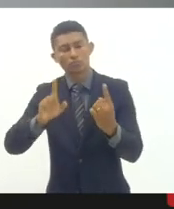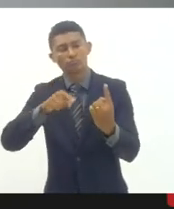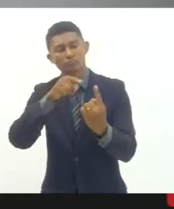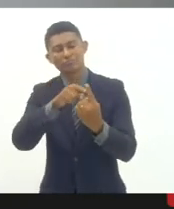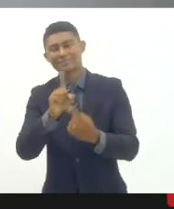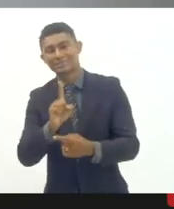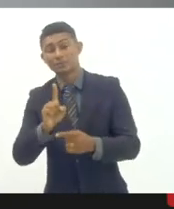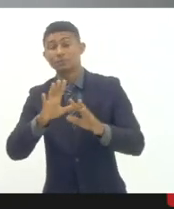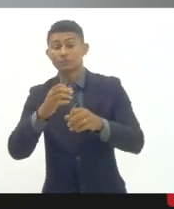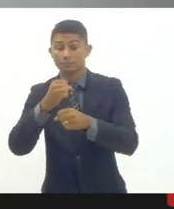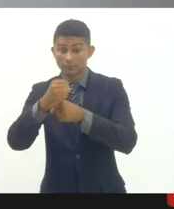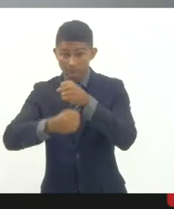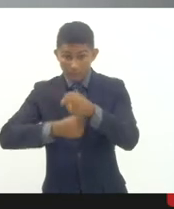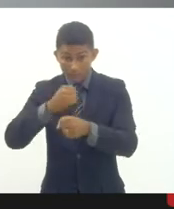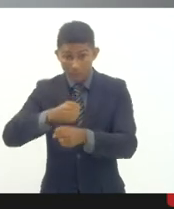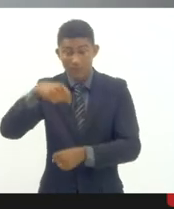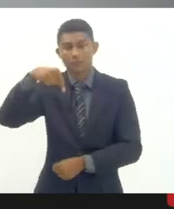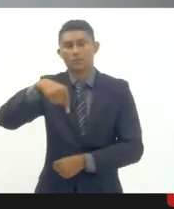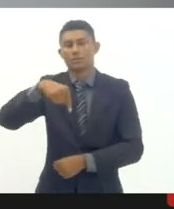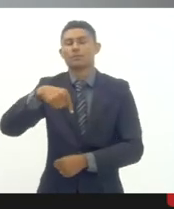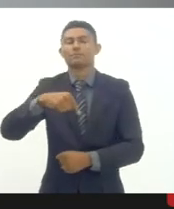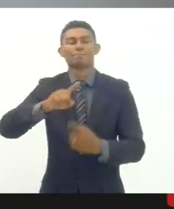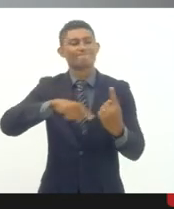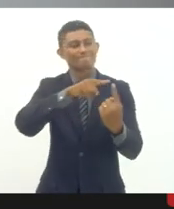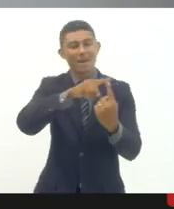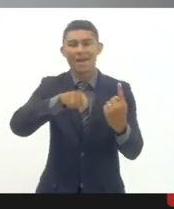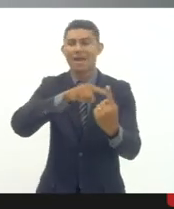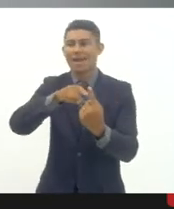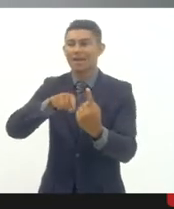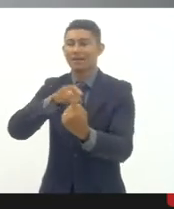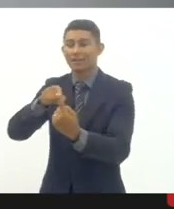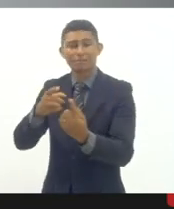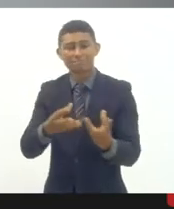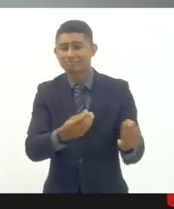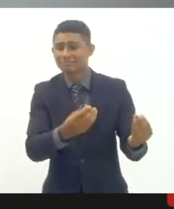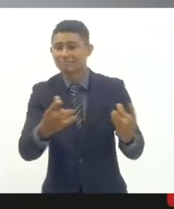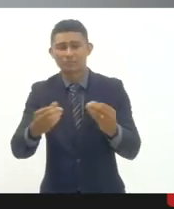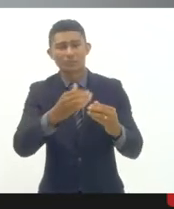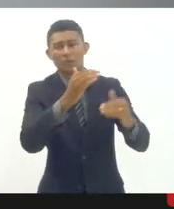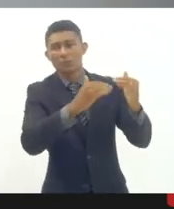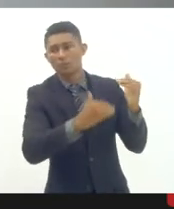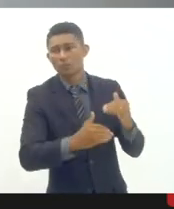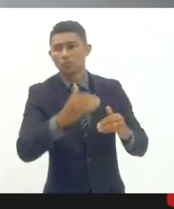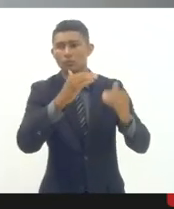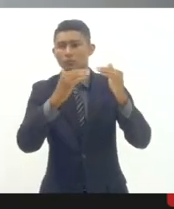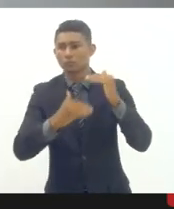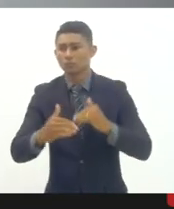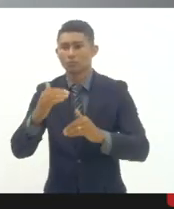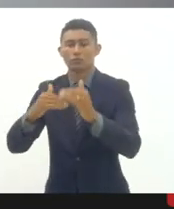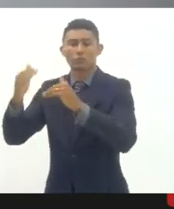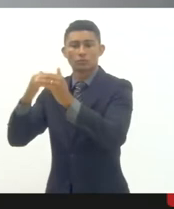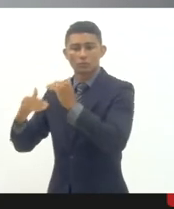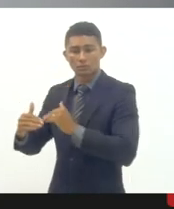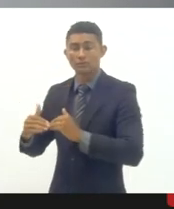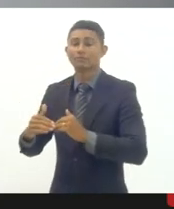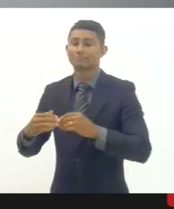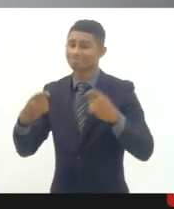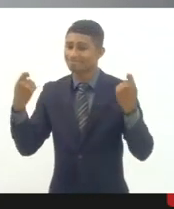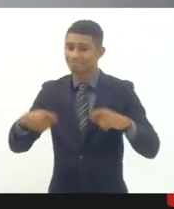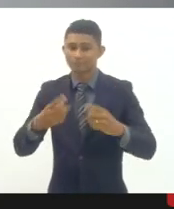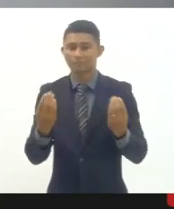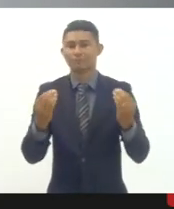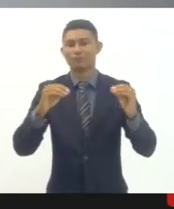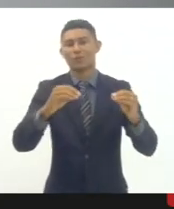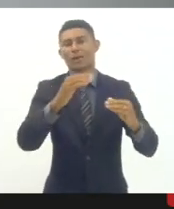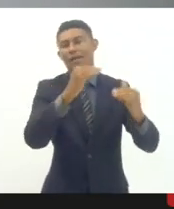por conta de muitas metas em retrocesso nós tivemos que agregar a classificação em retrocesso e a classificação também de